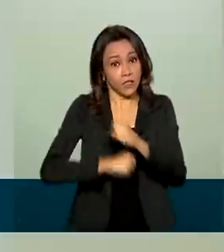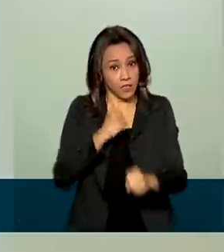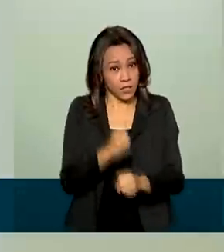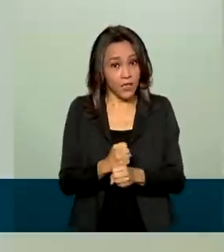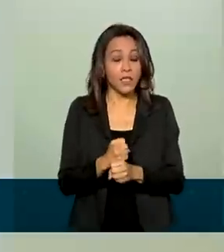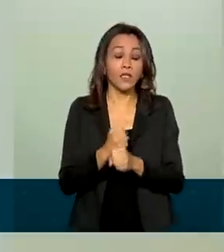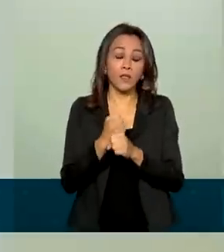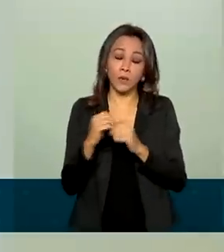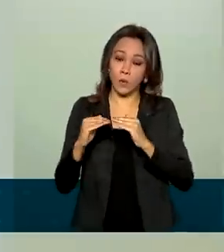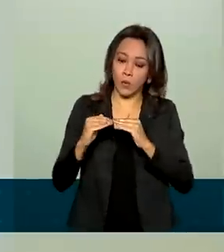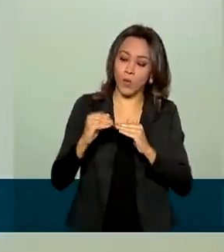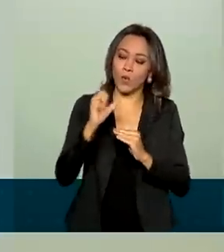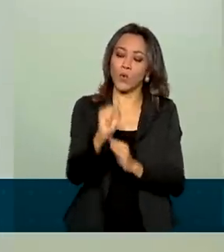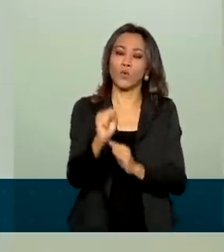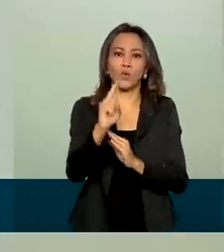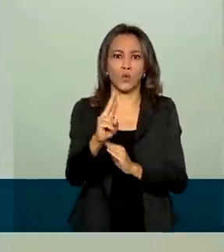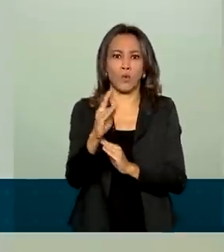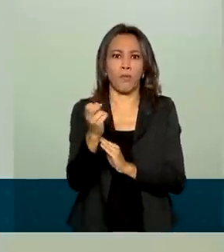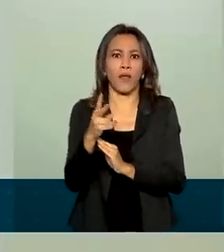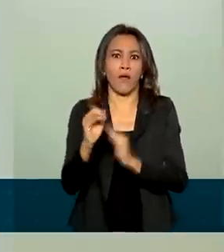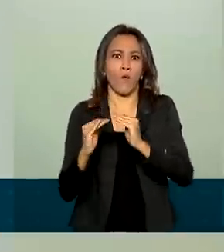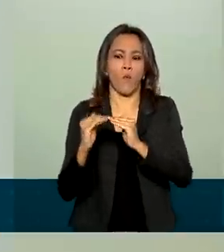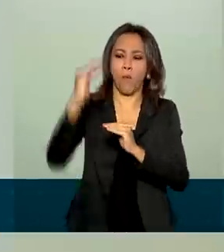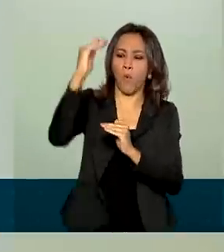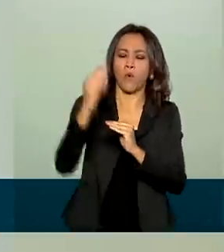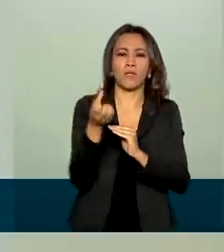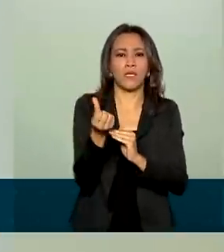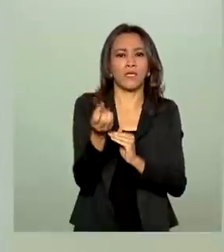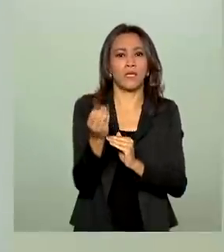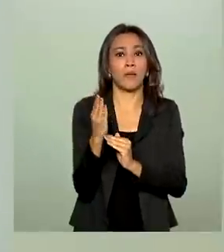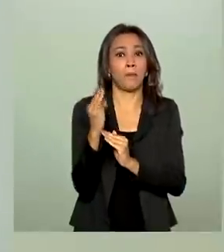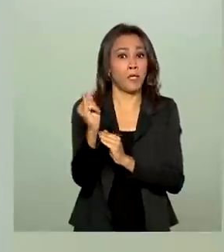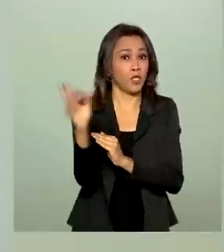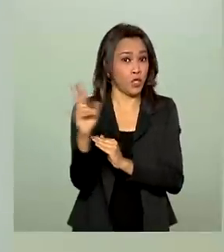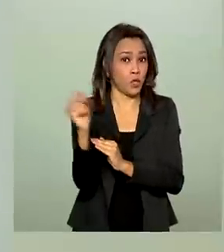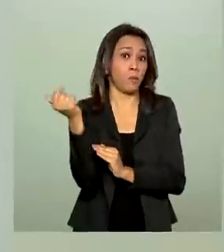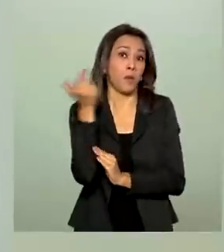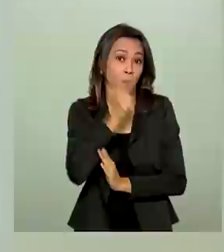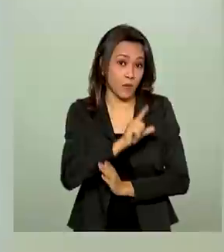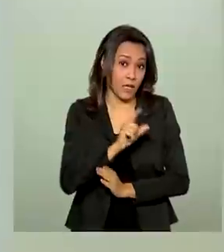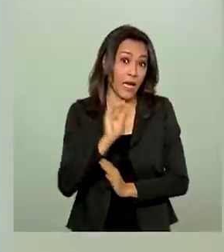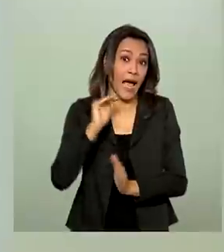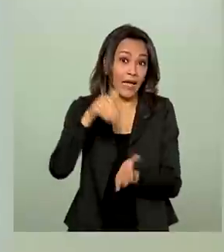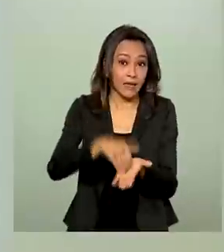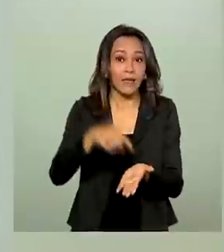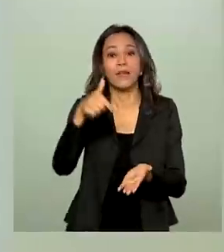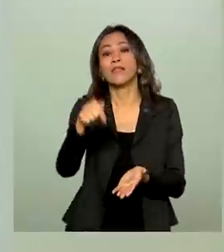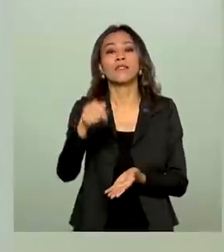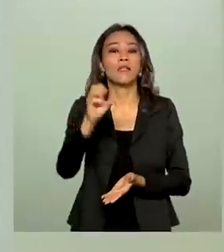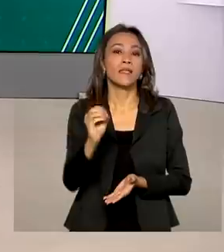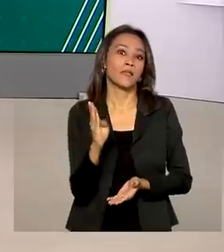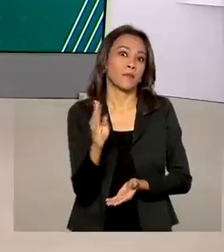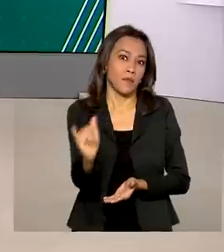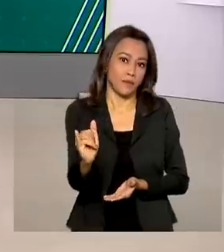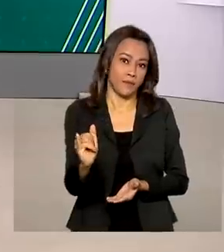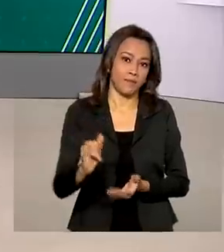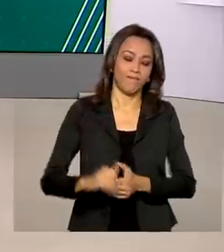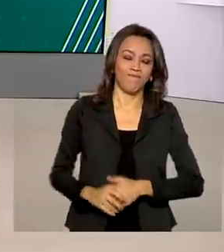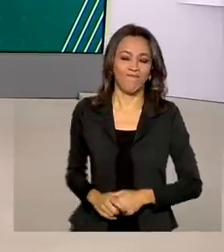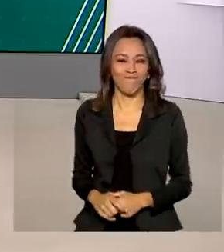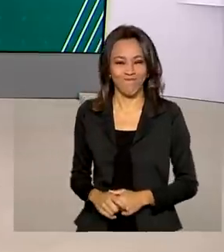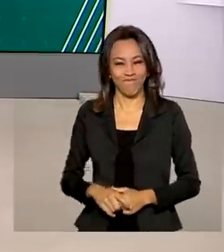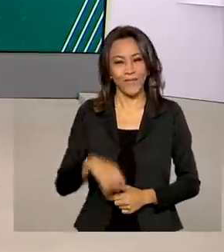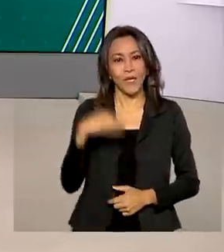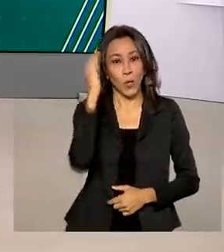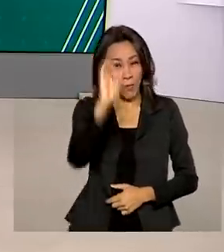superávit comercial do Brasil ultrapasse 60 bilhões de dólares, podendo chegar até mesmo a 70 bilhões de dólares. O